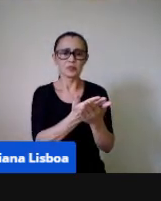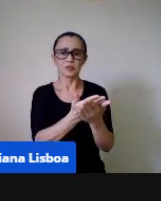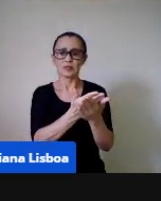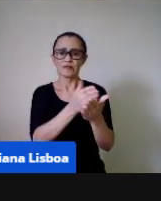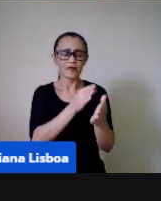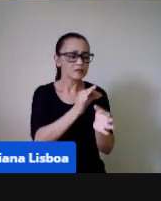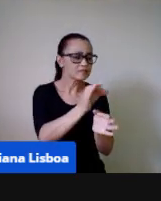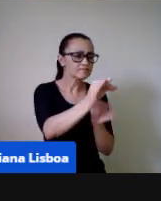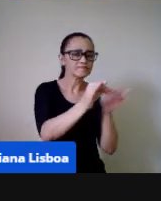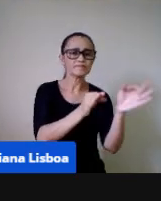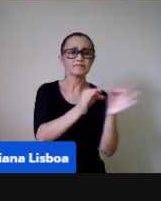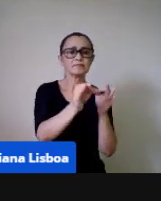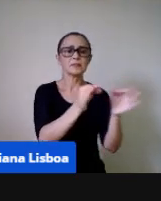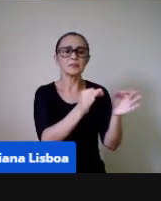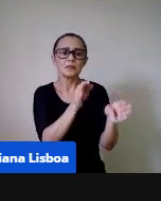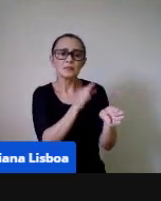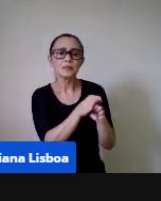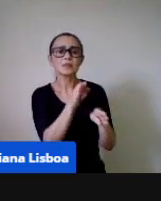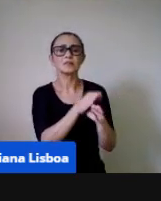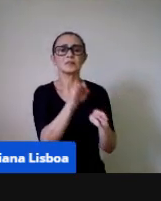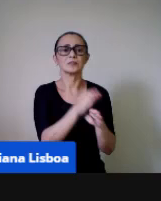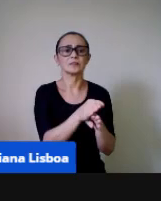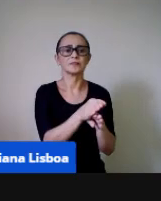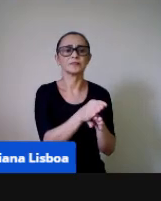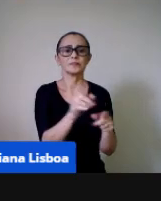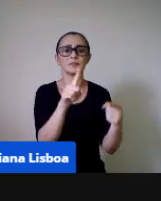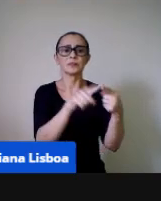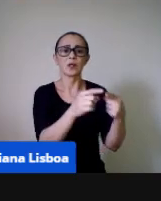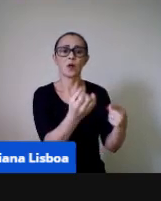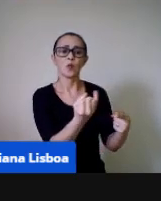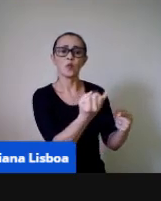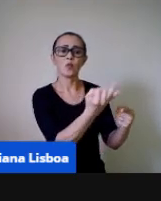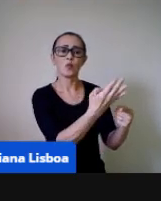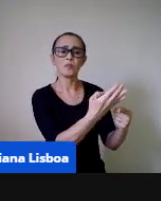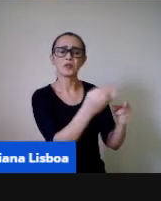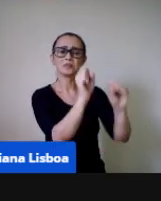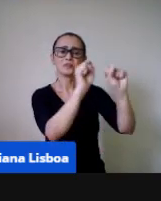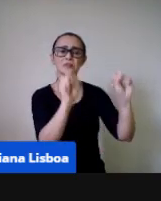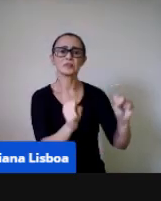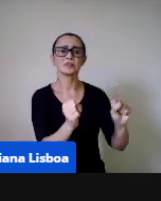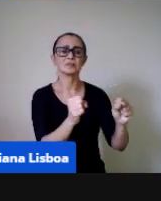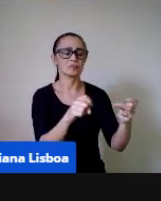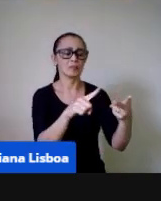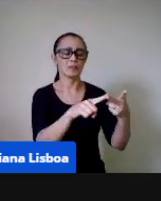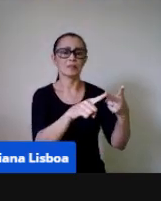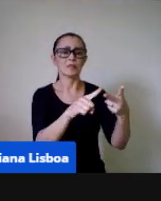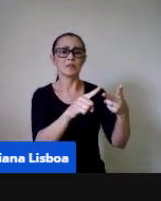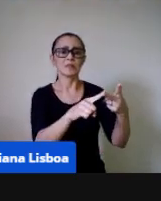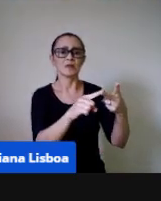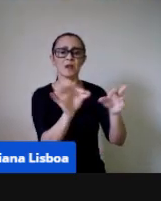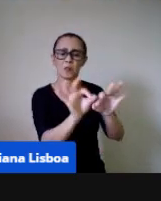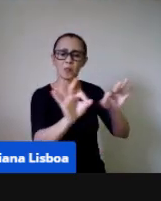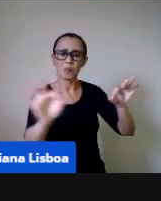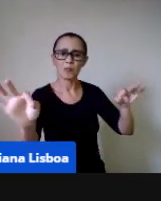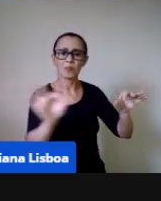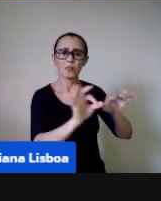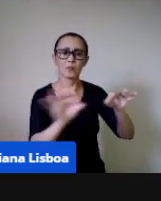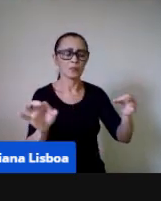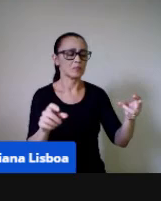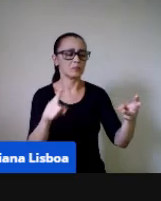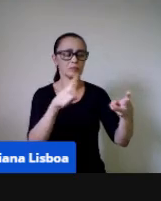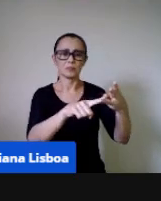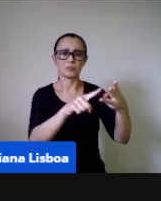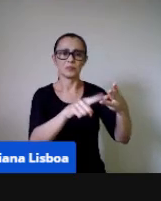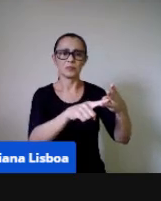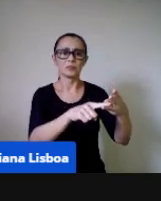conhecimentos, que é do número e do sistema de numeração, grandezas e medidas, espaço e forma.